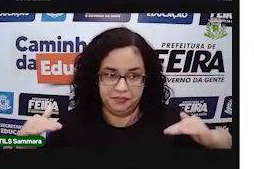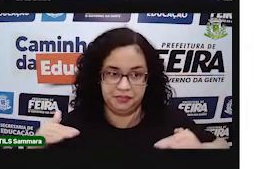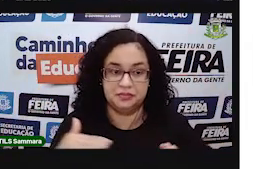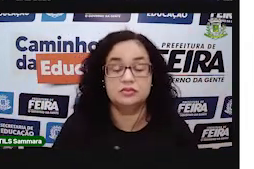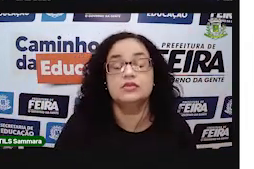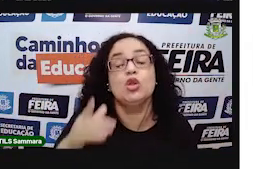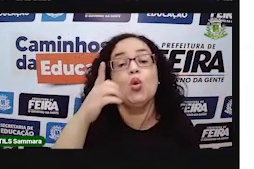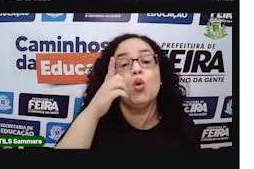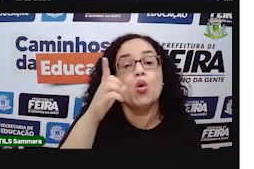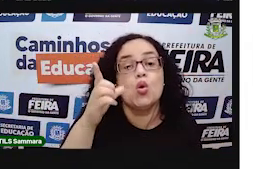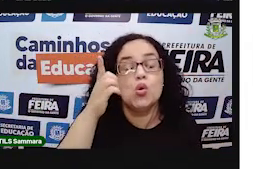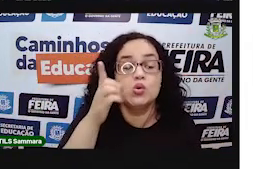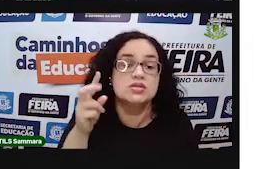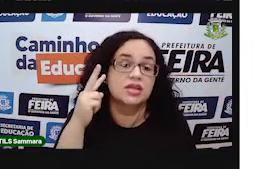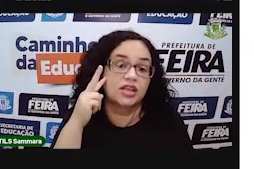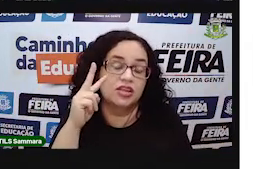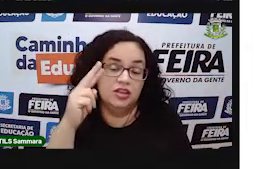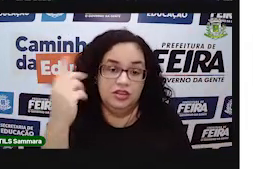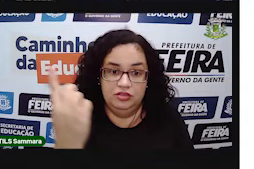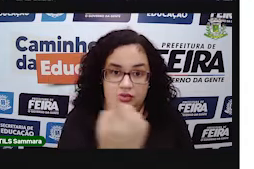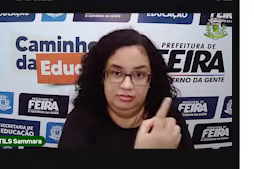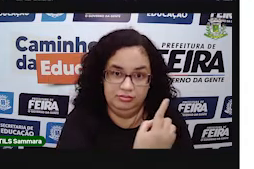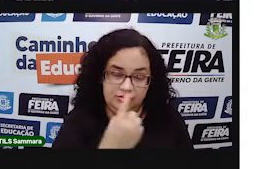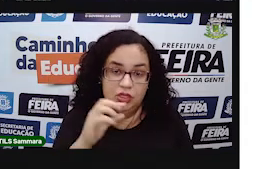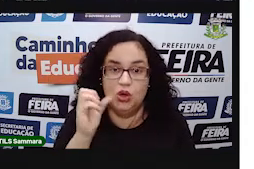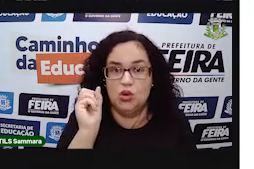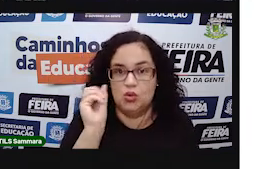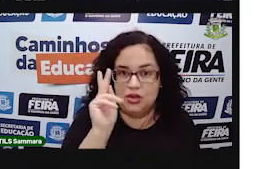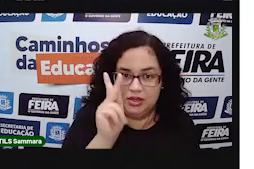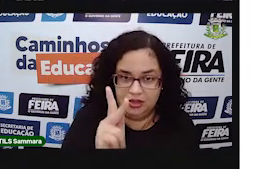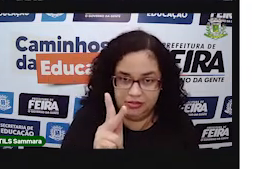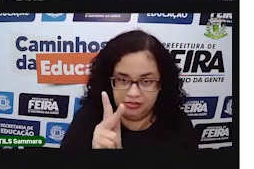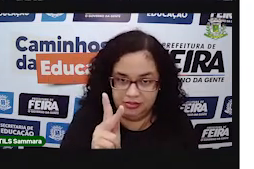E que a gente consegue ver aí à nossa volta. Tá bom?